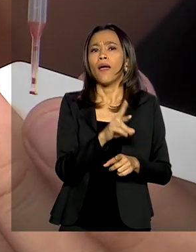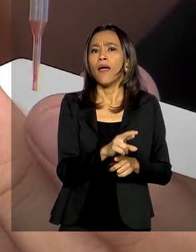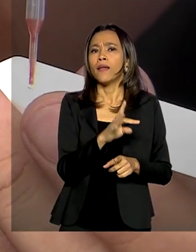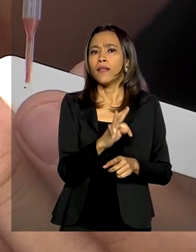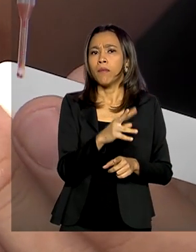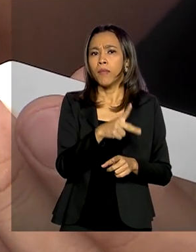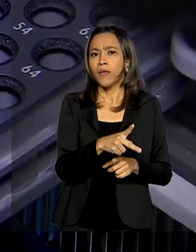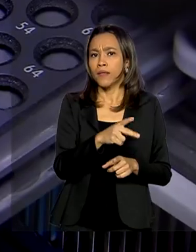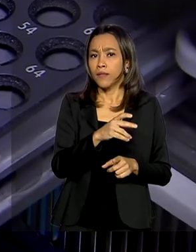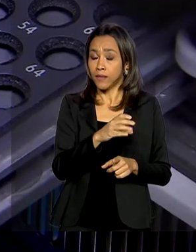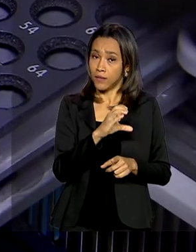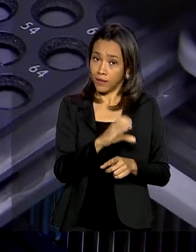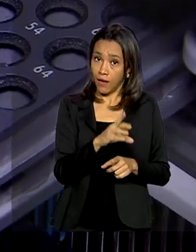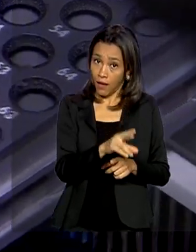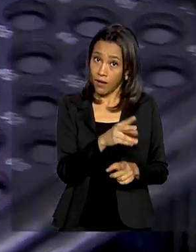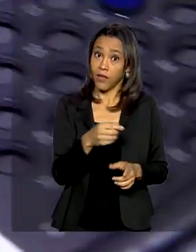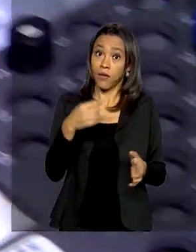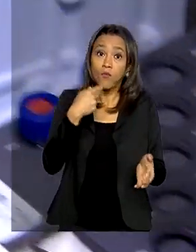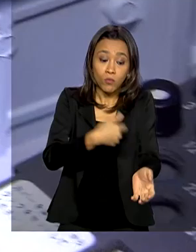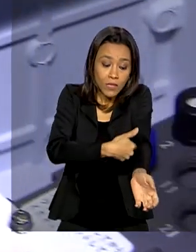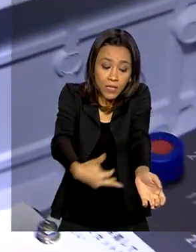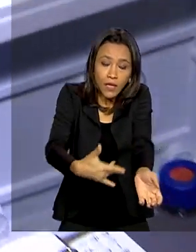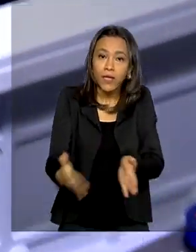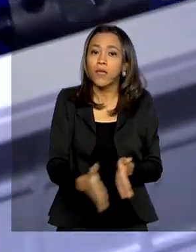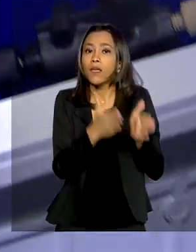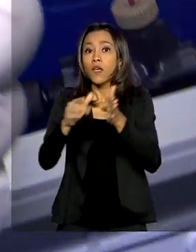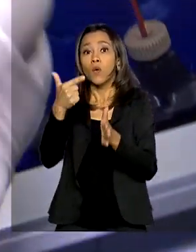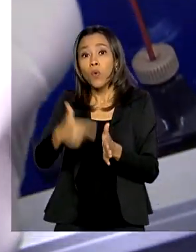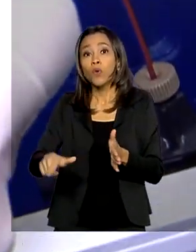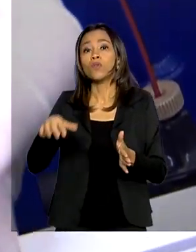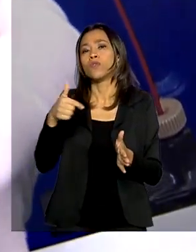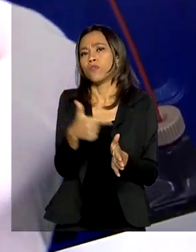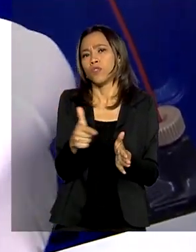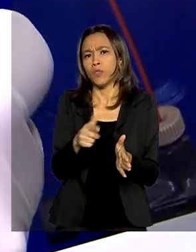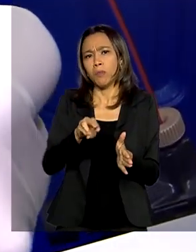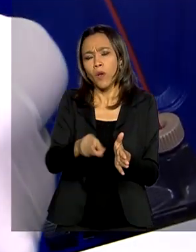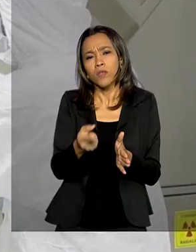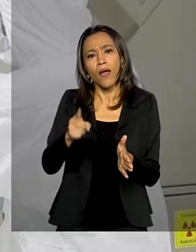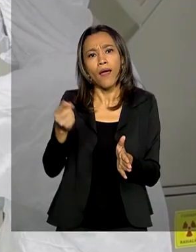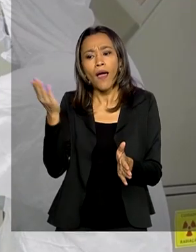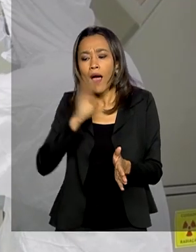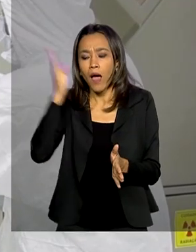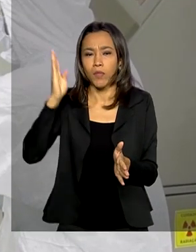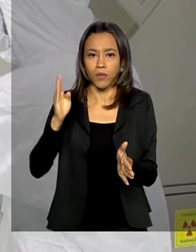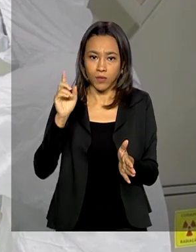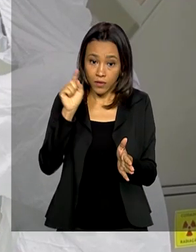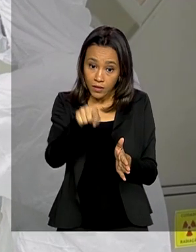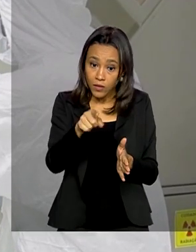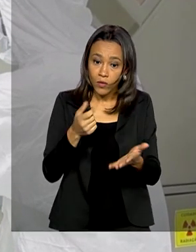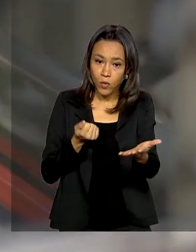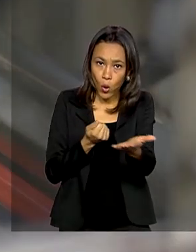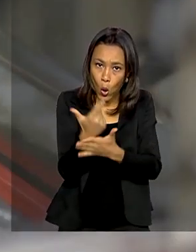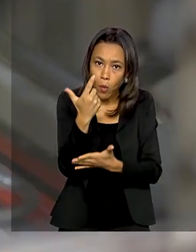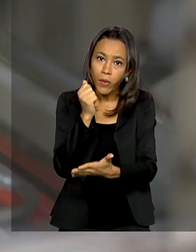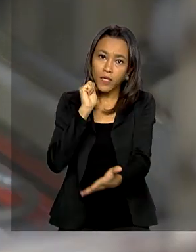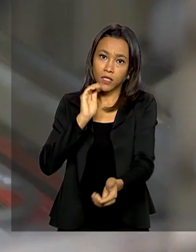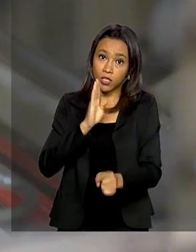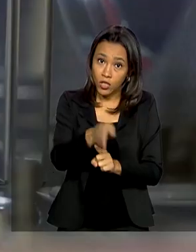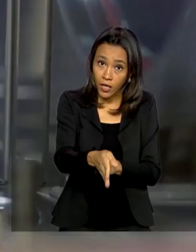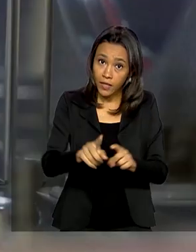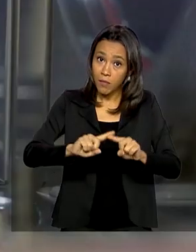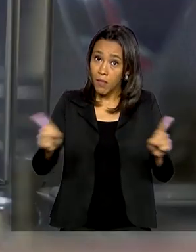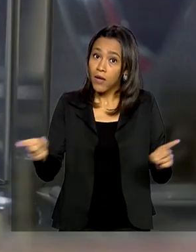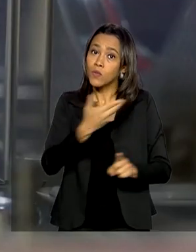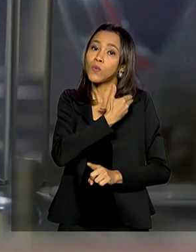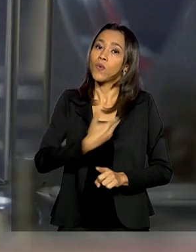com amostras de sangue. E 22 milhões são testes rápidos. A aquisição está sendo feita por meio de compra direta, mas o governo